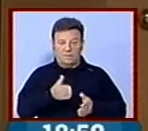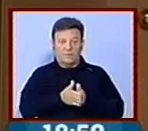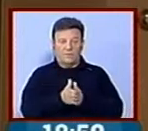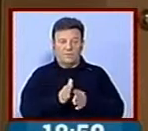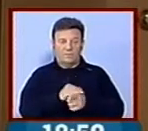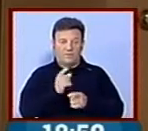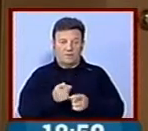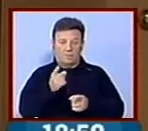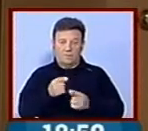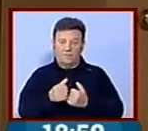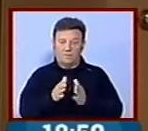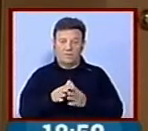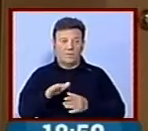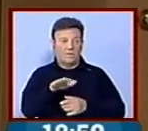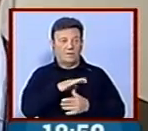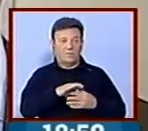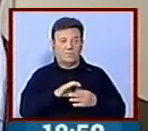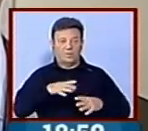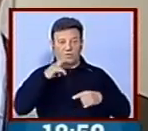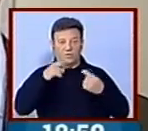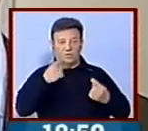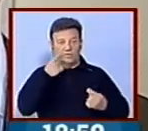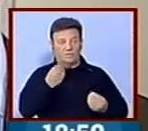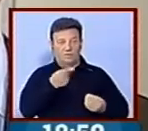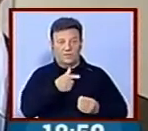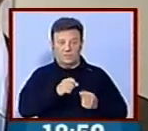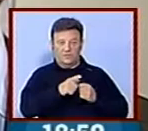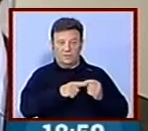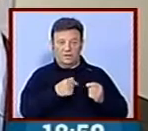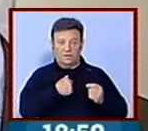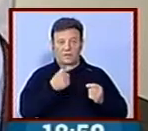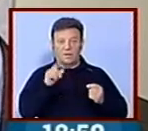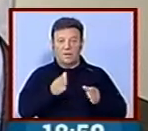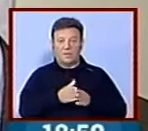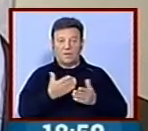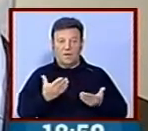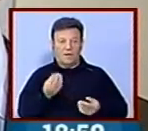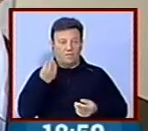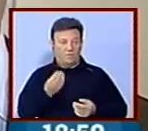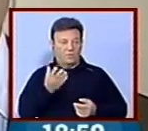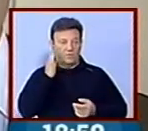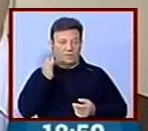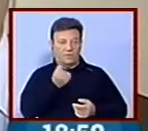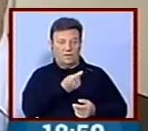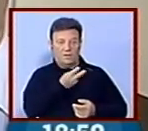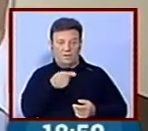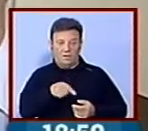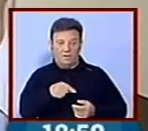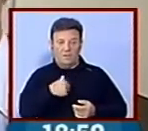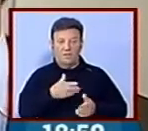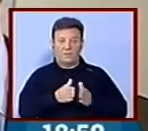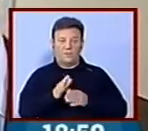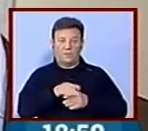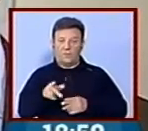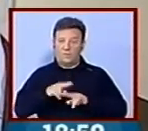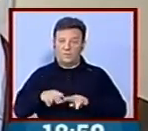o facto de ser uma região turística, não é a região da Serra da Estrela, aproveitamos o facto de haver ótimas unidades hoteleiras na região, aproveitamos o facto de